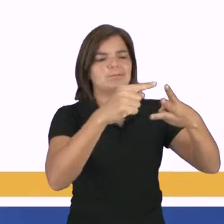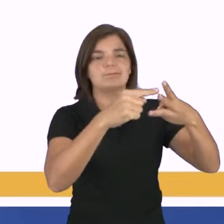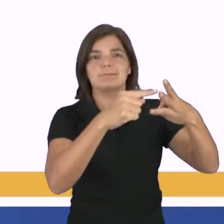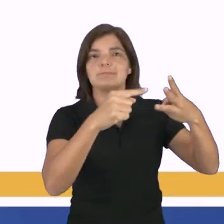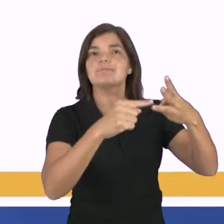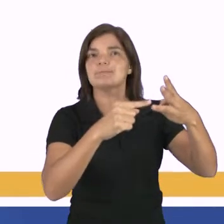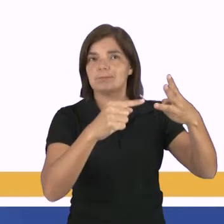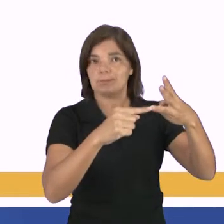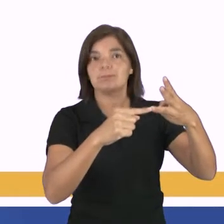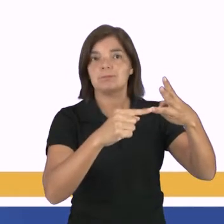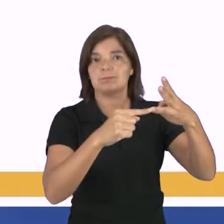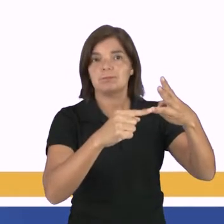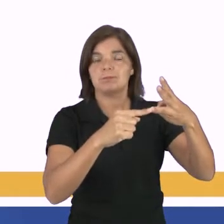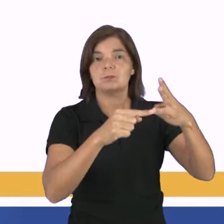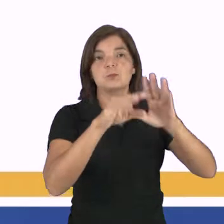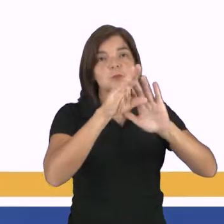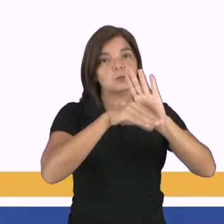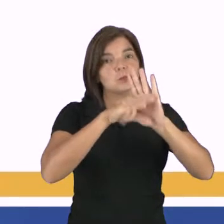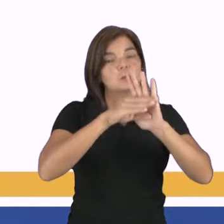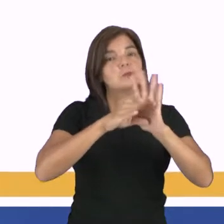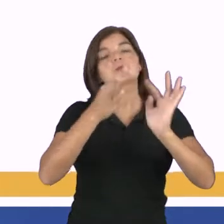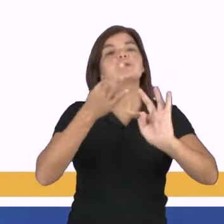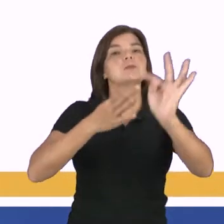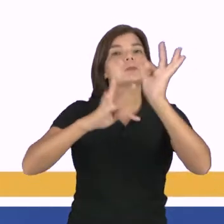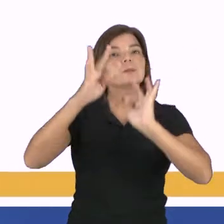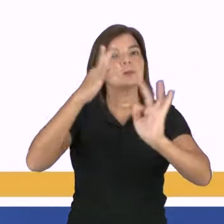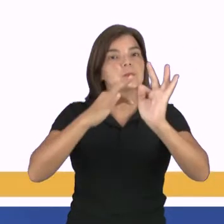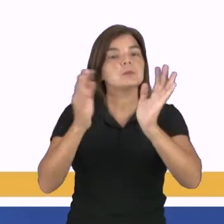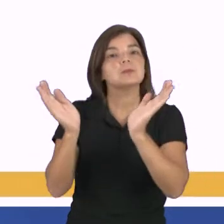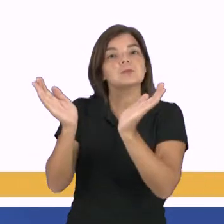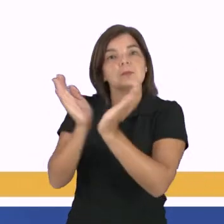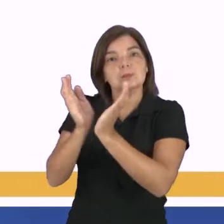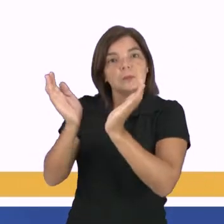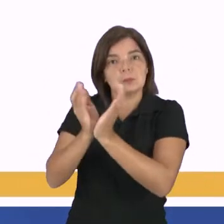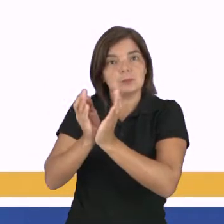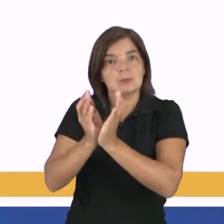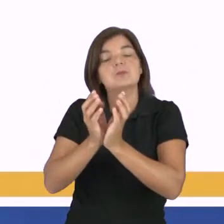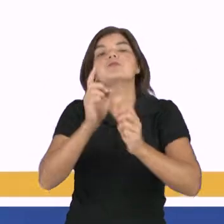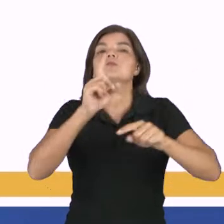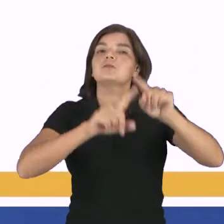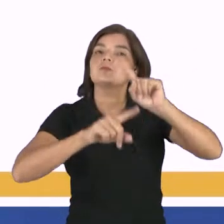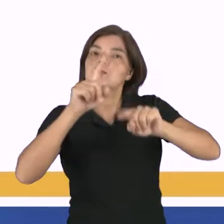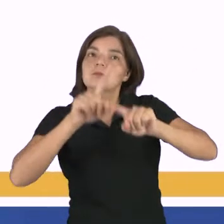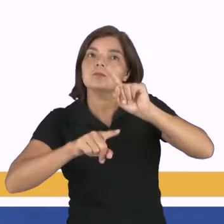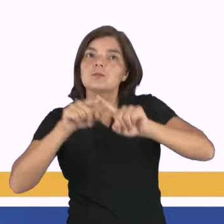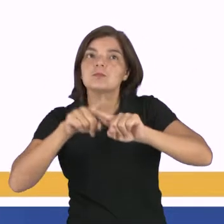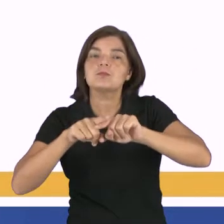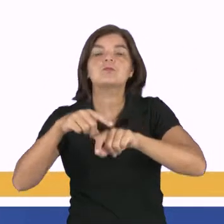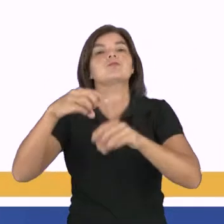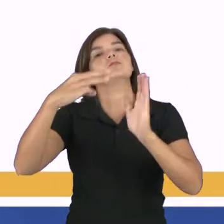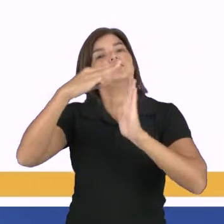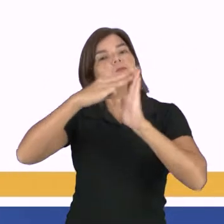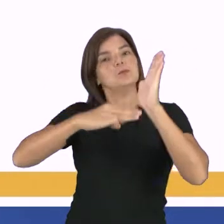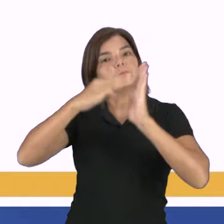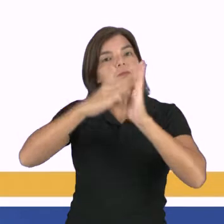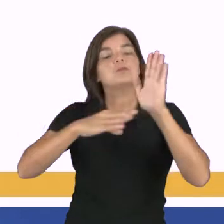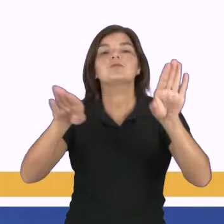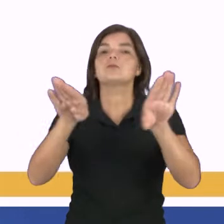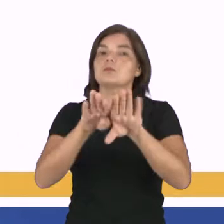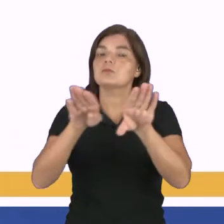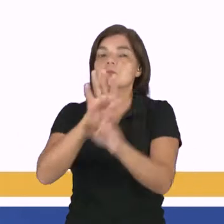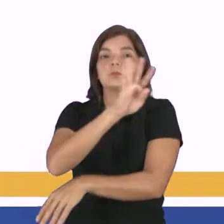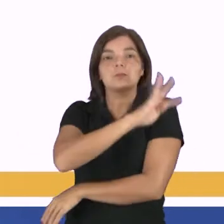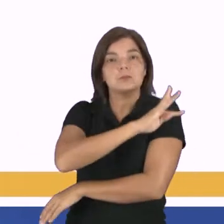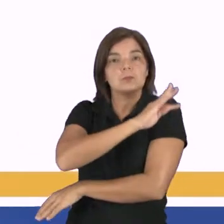fazem parte do conceito de tecnologia. Um conjunto de instrumentos, métodos e técnicas